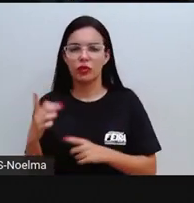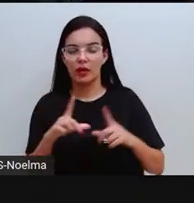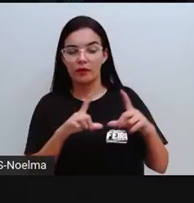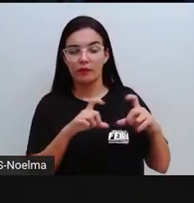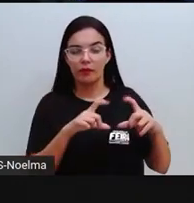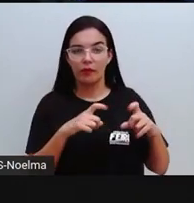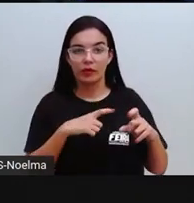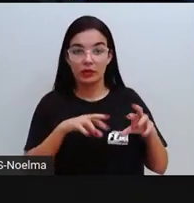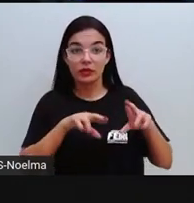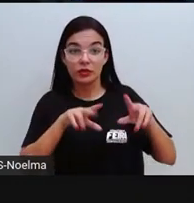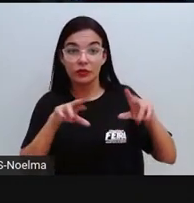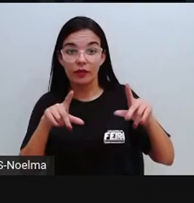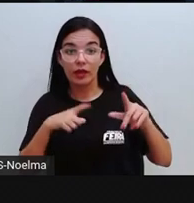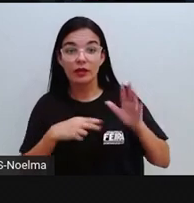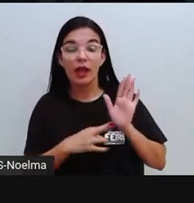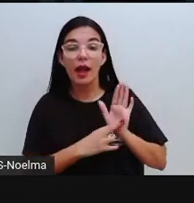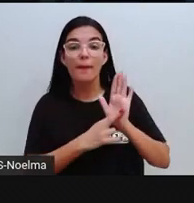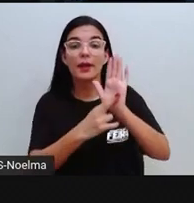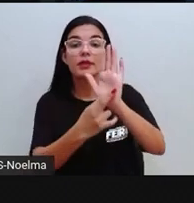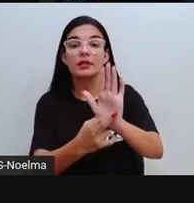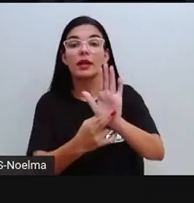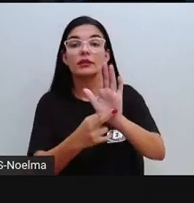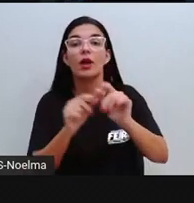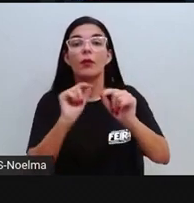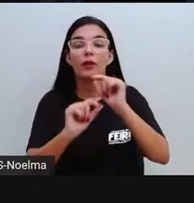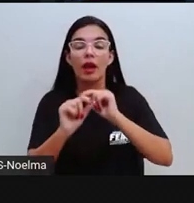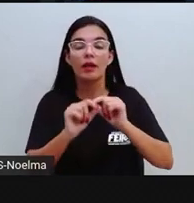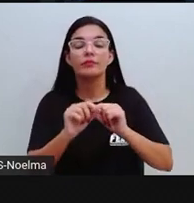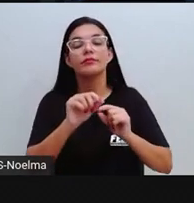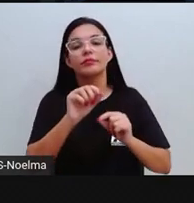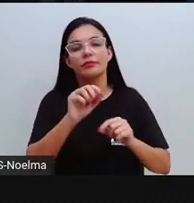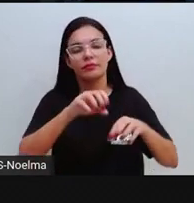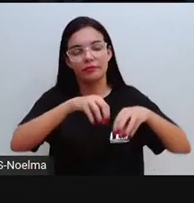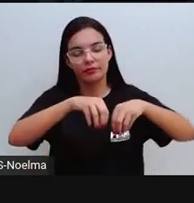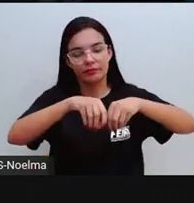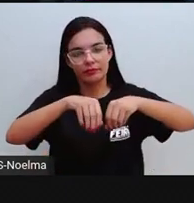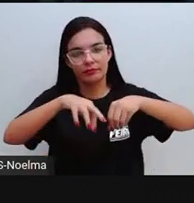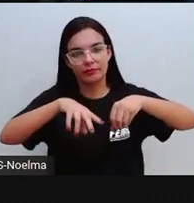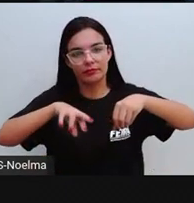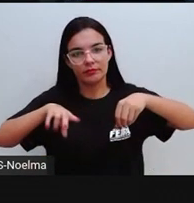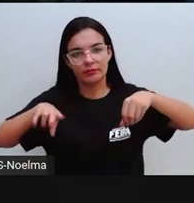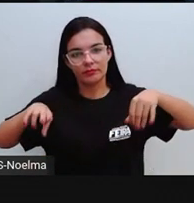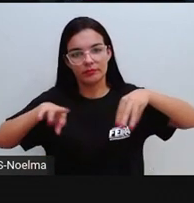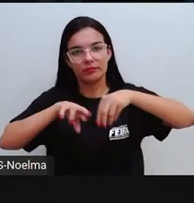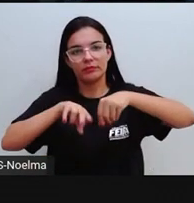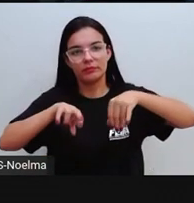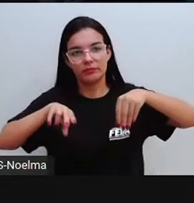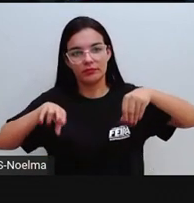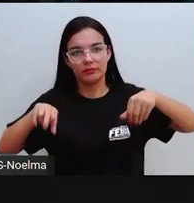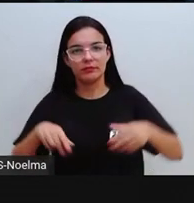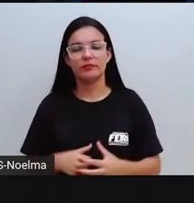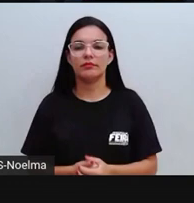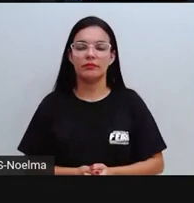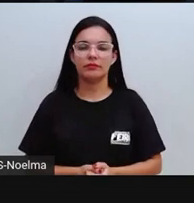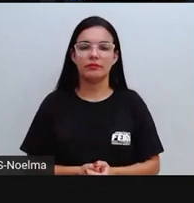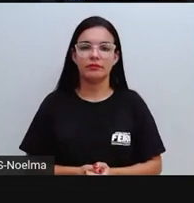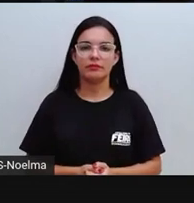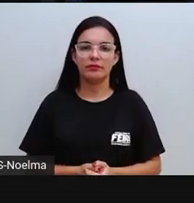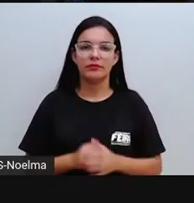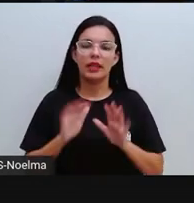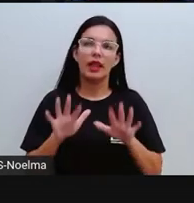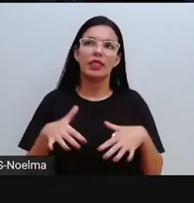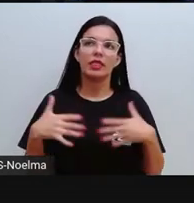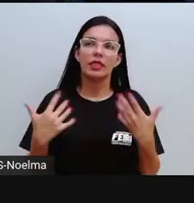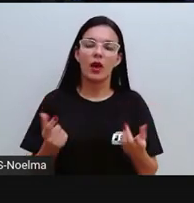que são diferentes, representam aí o extrativismo, tá? Então, PRO, quando